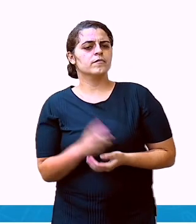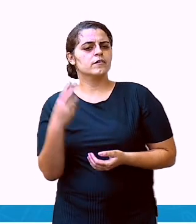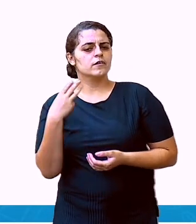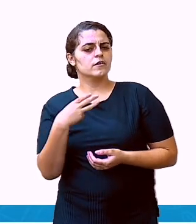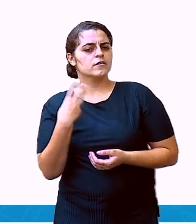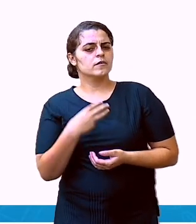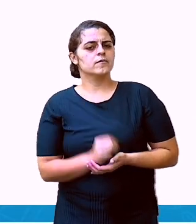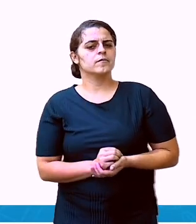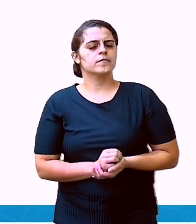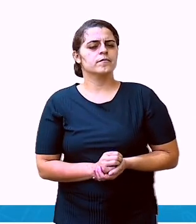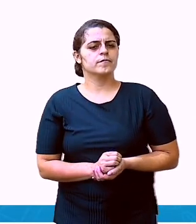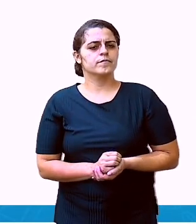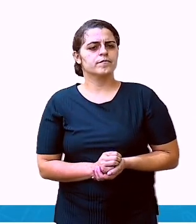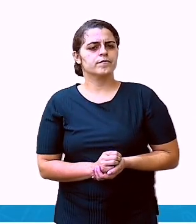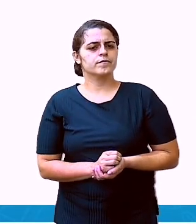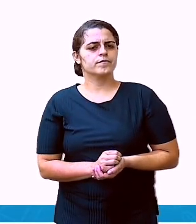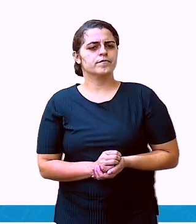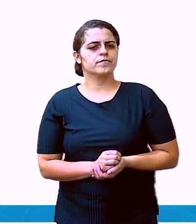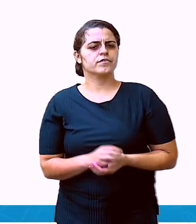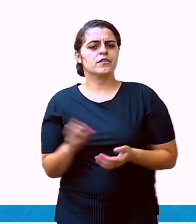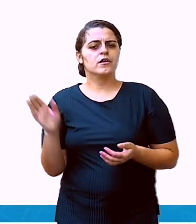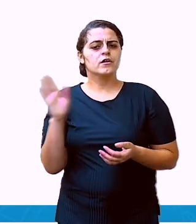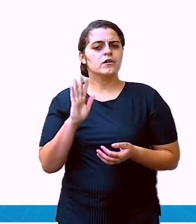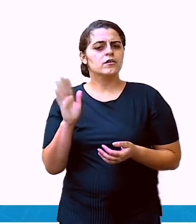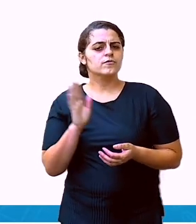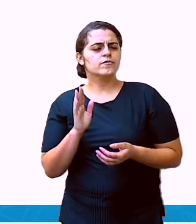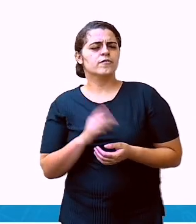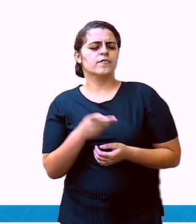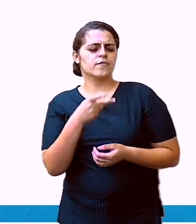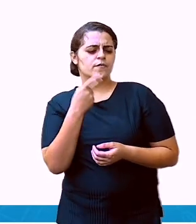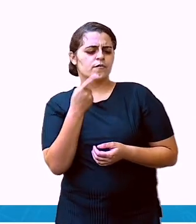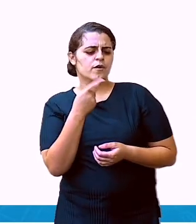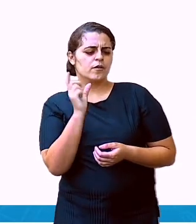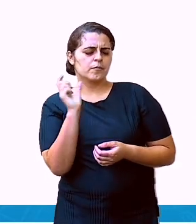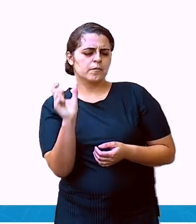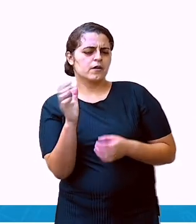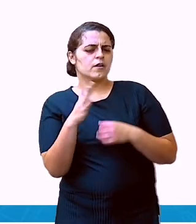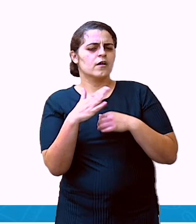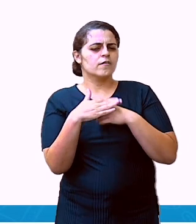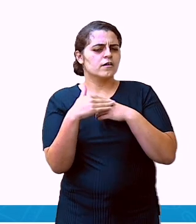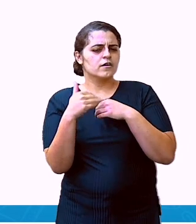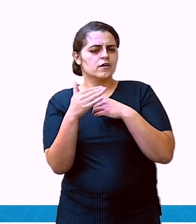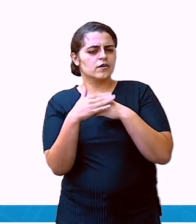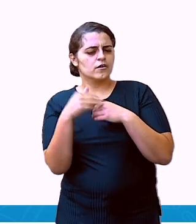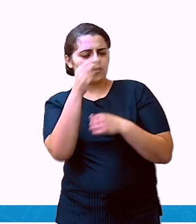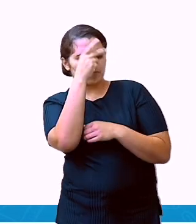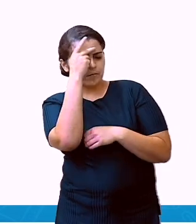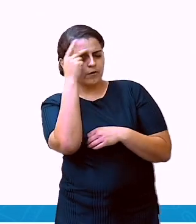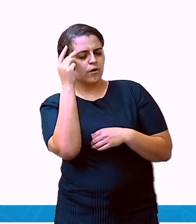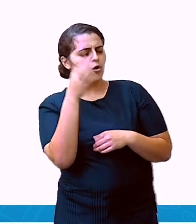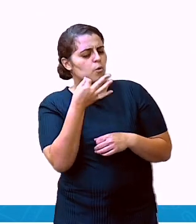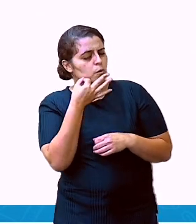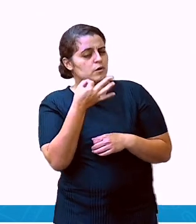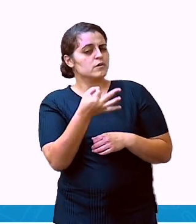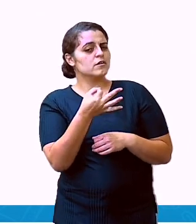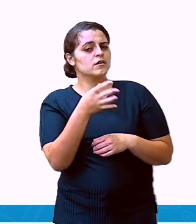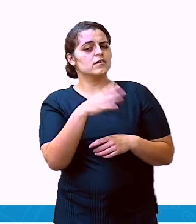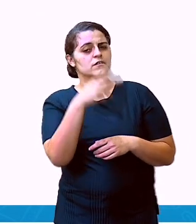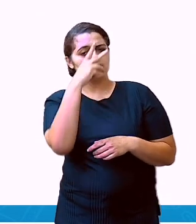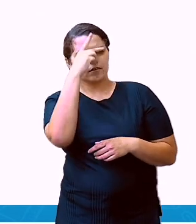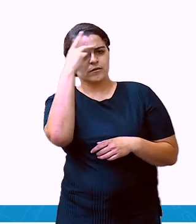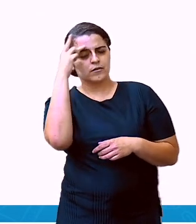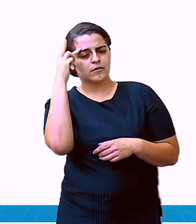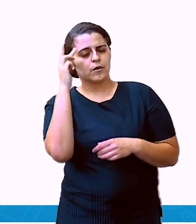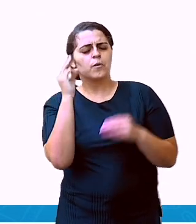Terceiro, a despedida. Fale uma palavra carinhosa ou atenciosa com a pessoa.